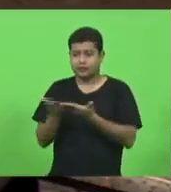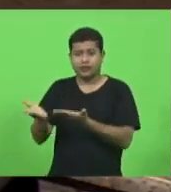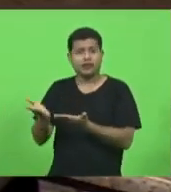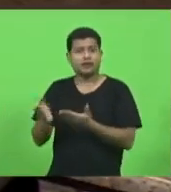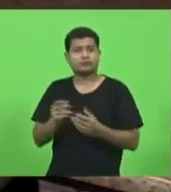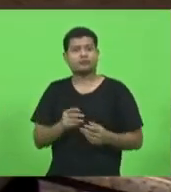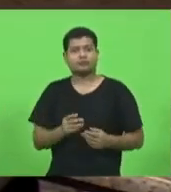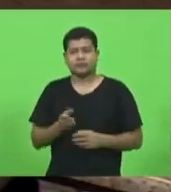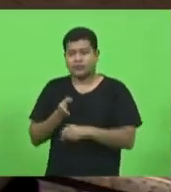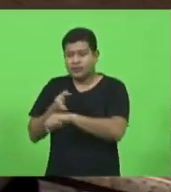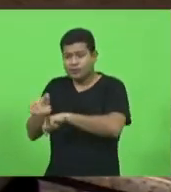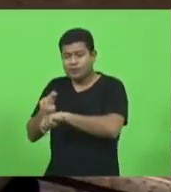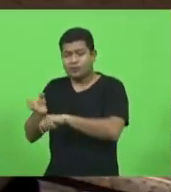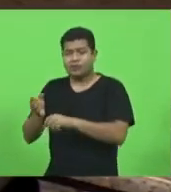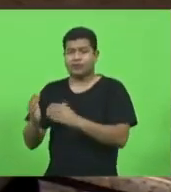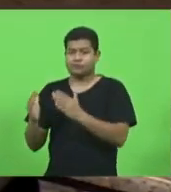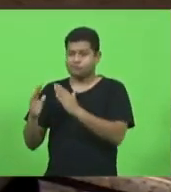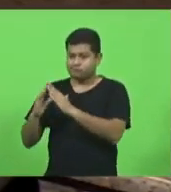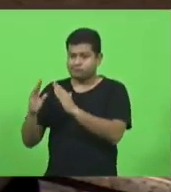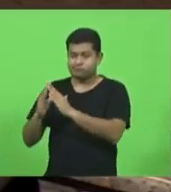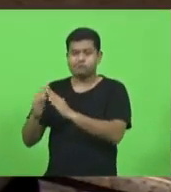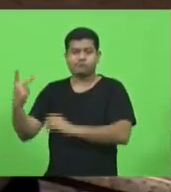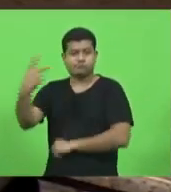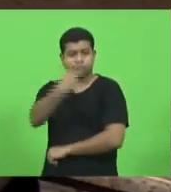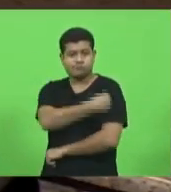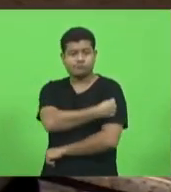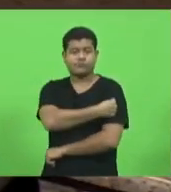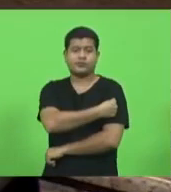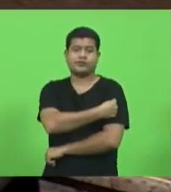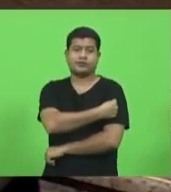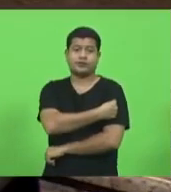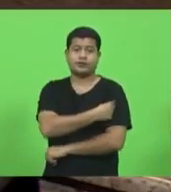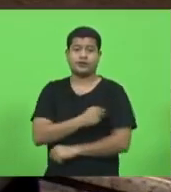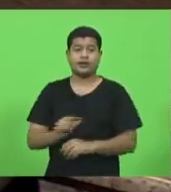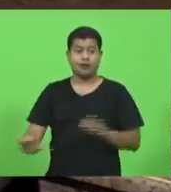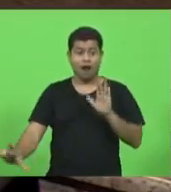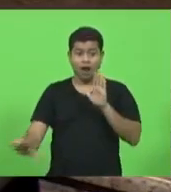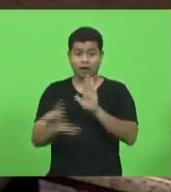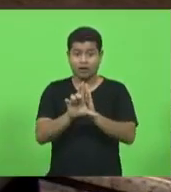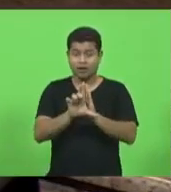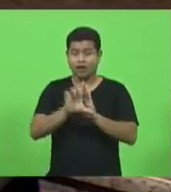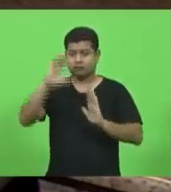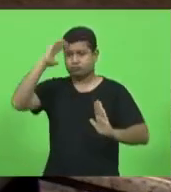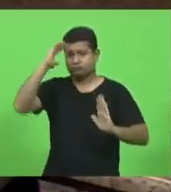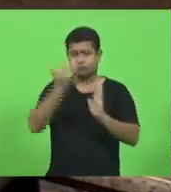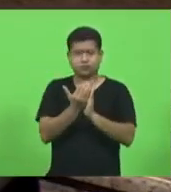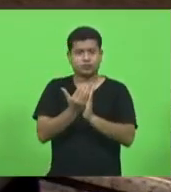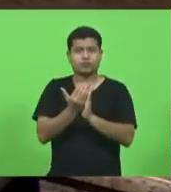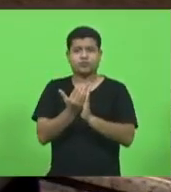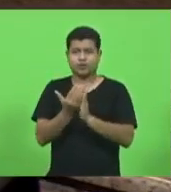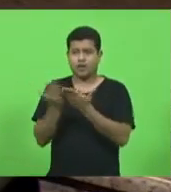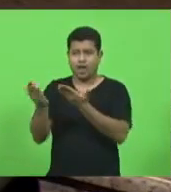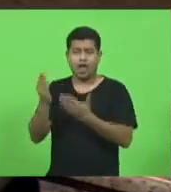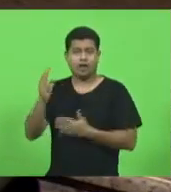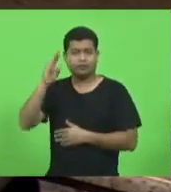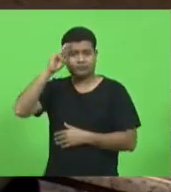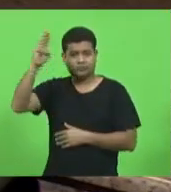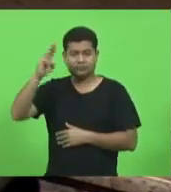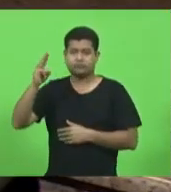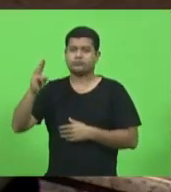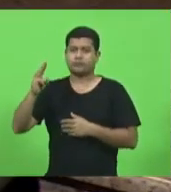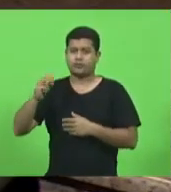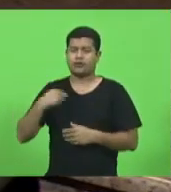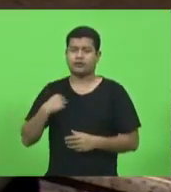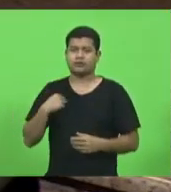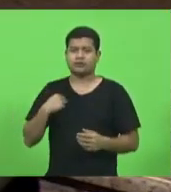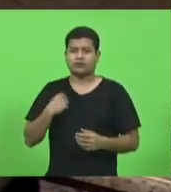e ele, de pronto, falou que a lei, com certeza, será aplicada em todo o Estado de Santa Catarina. Então, é isso.